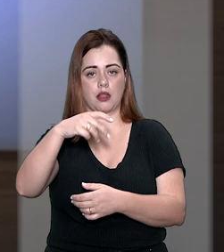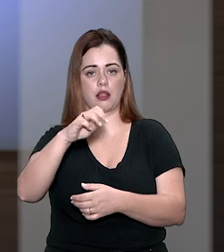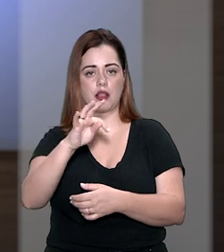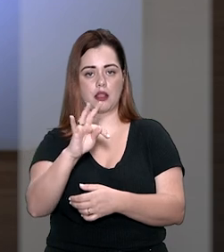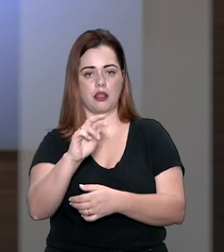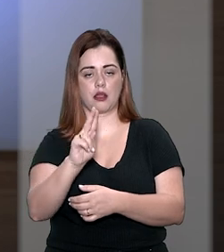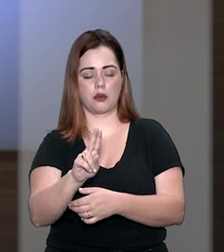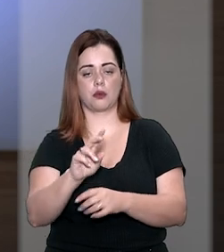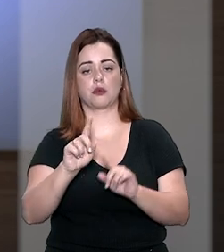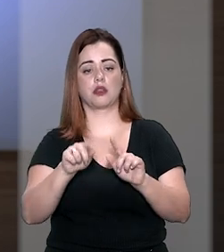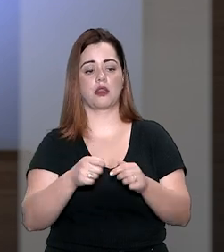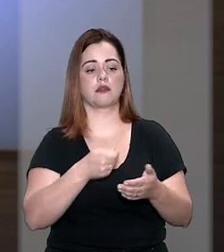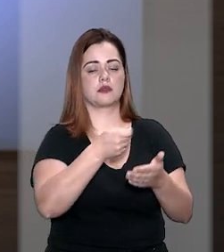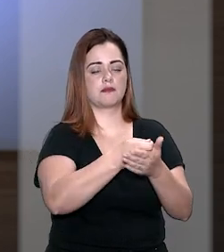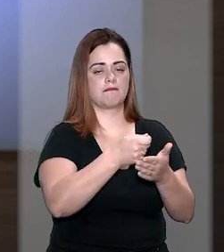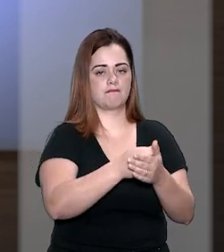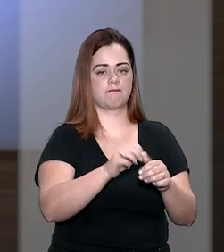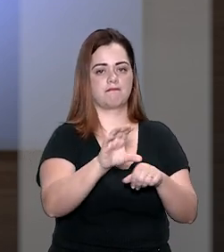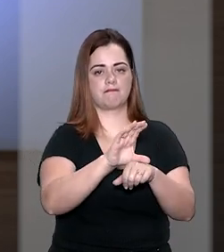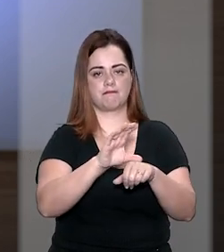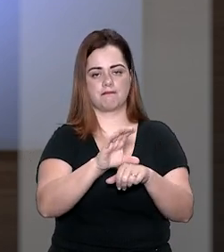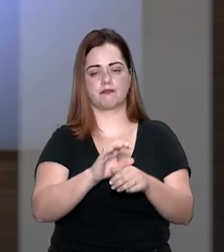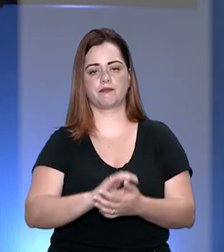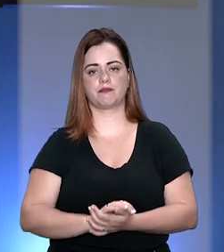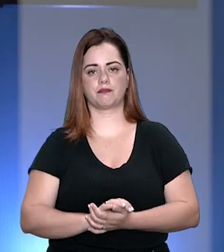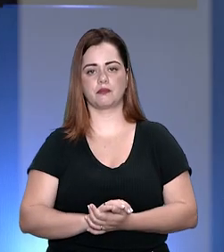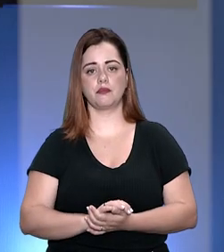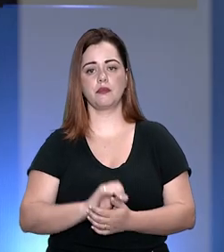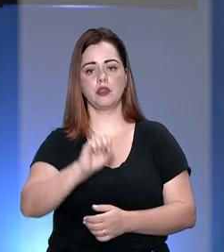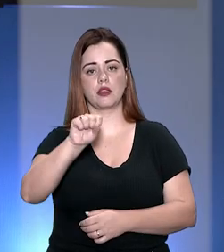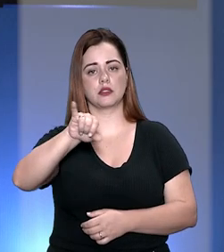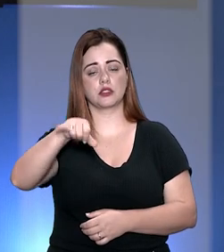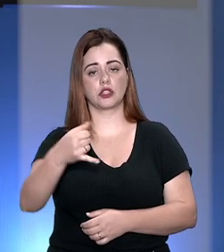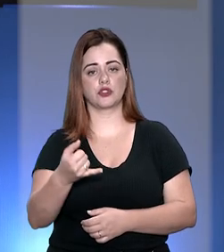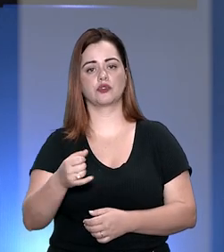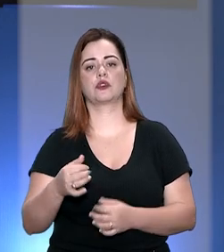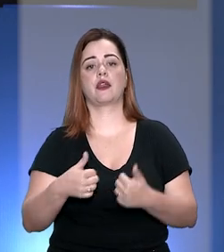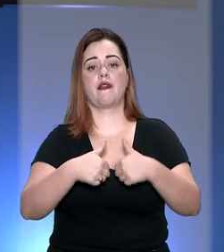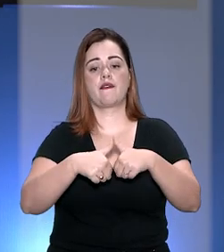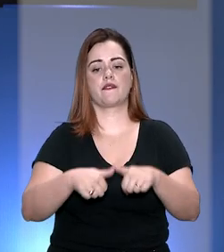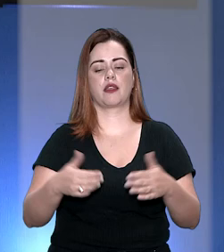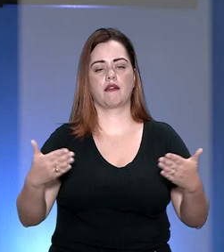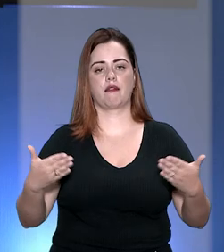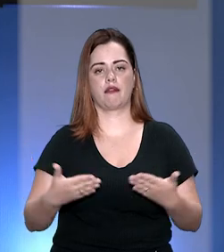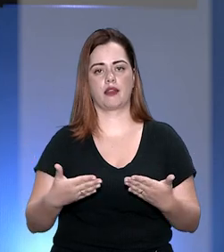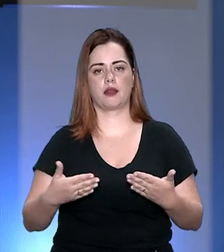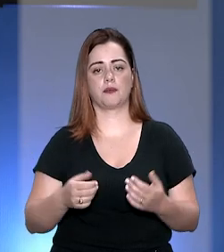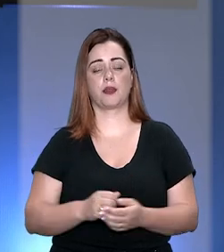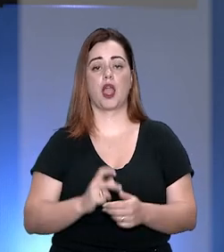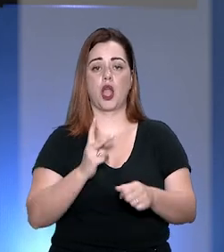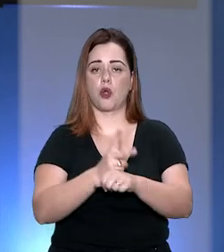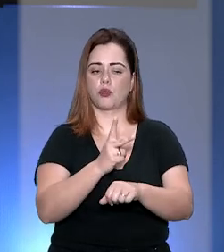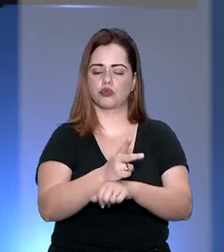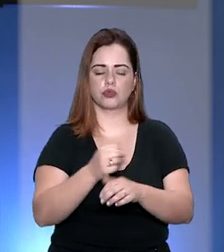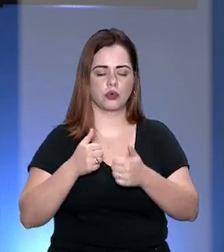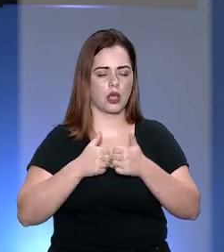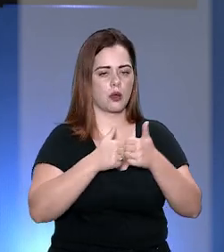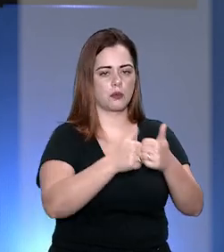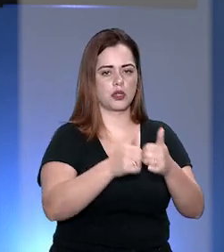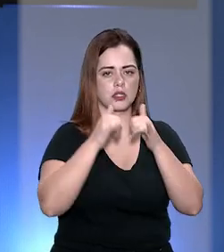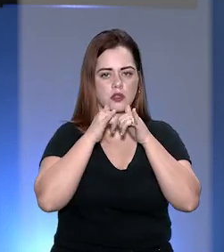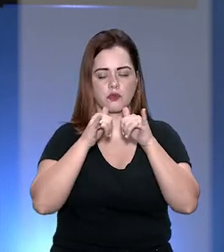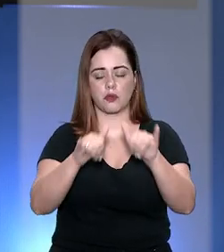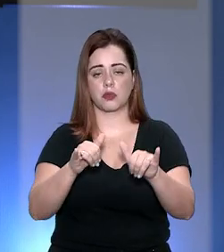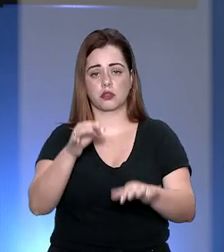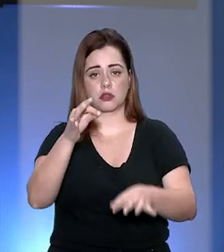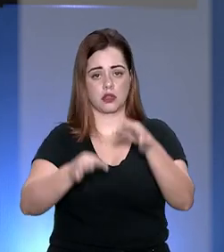casos em que se insere a figura do credor fiduciário. E o STJ Notícias fica por aqui. Continue acompanhando as